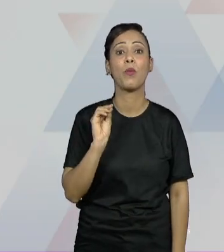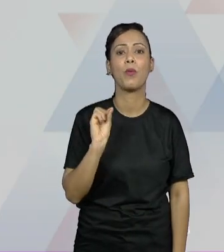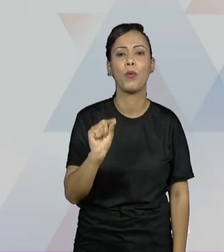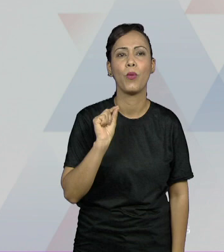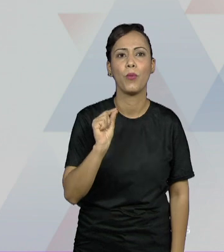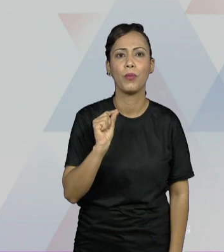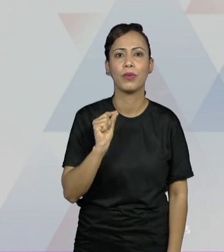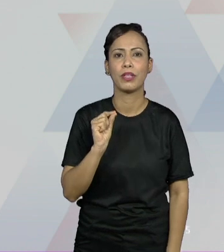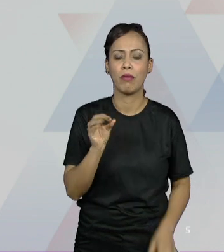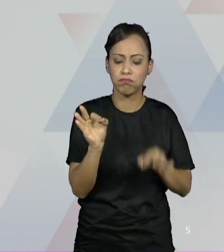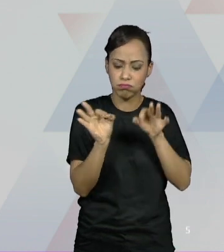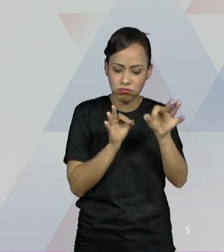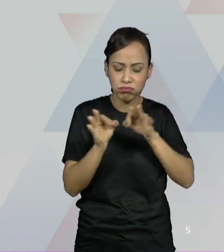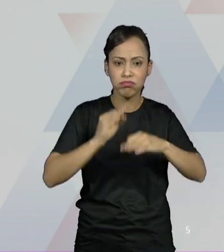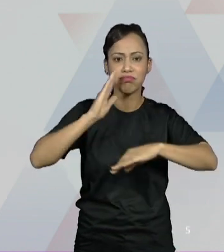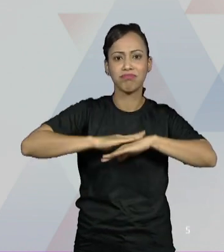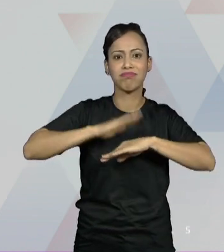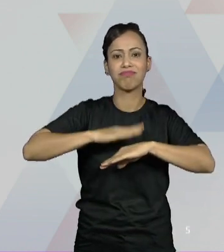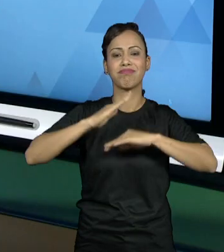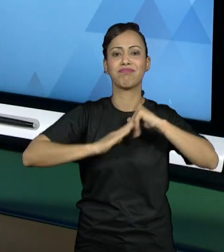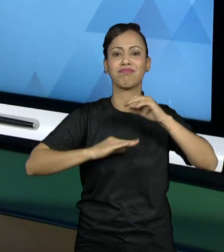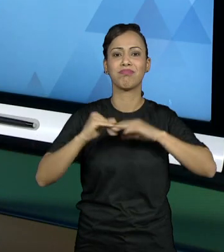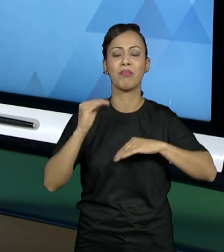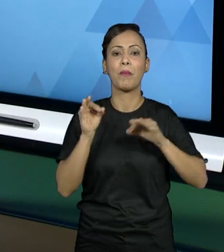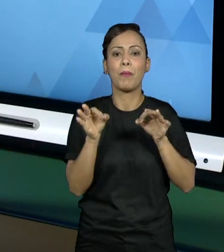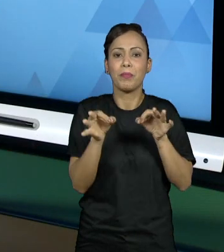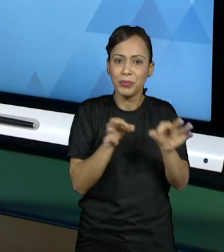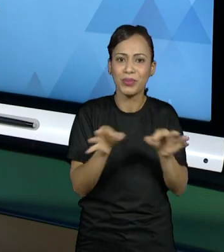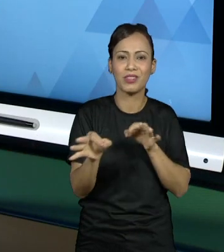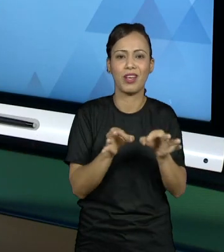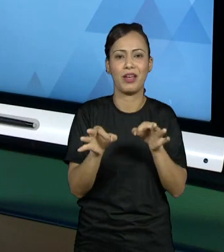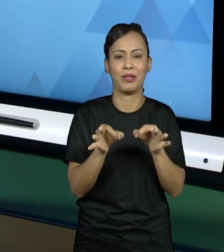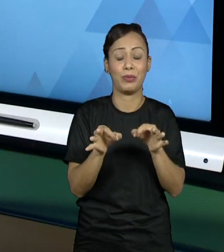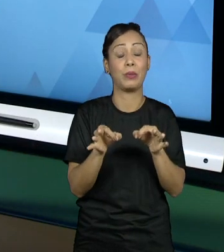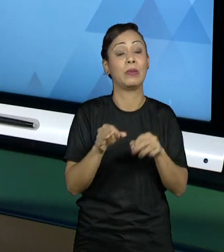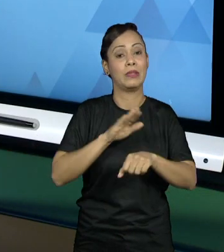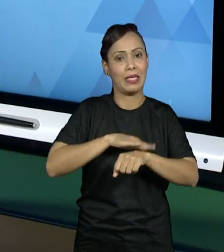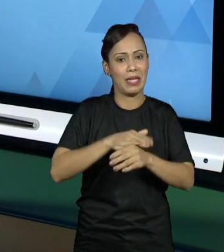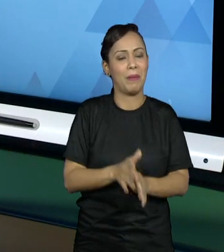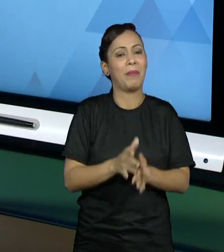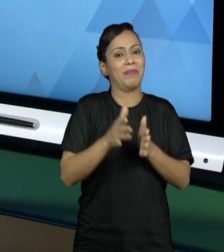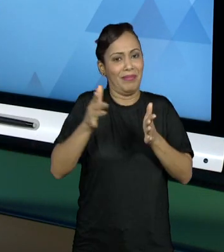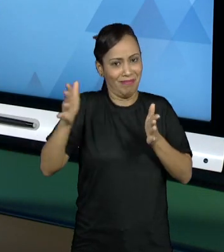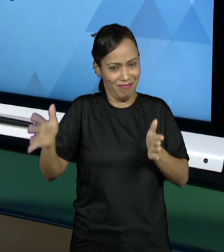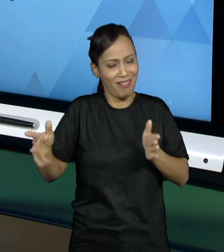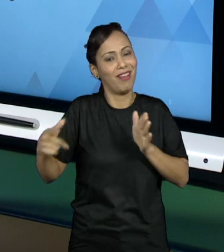elaboração do projeto, onde nós vamos passar aí maior parte da disciplina.